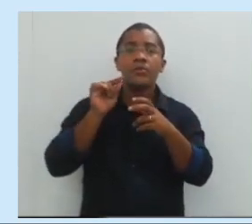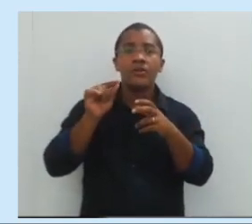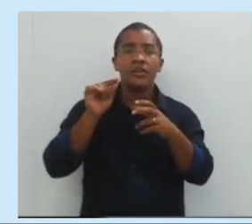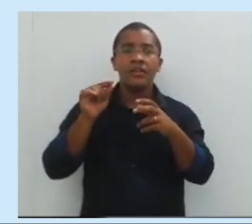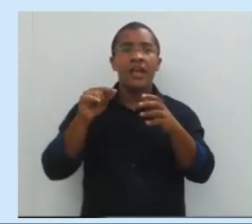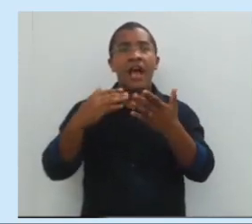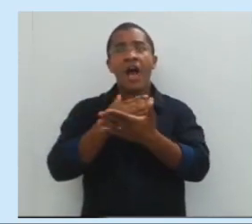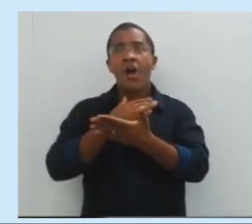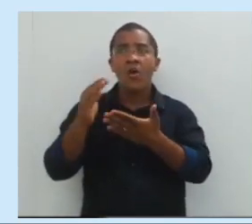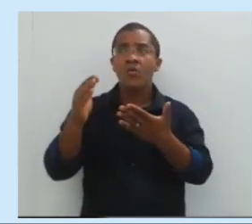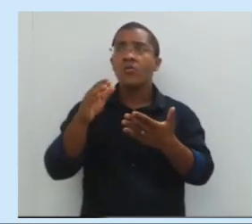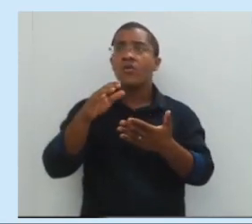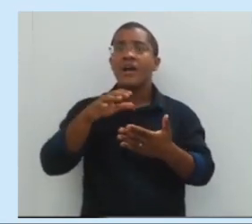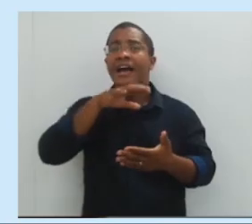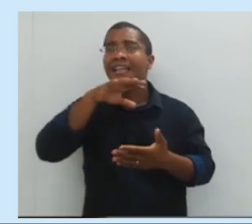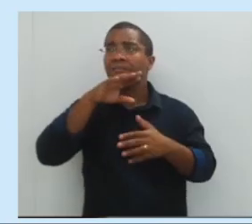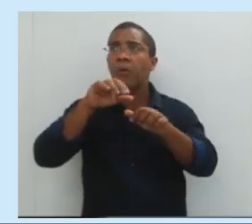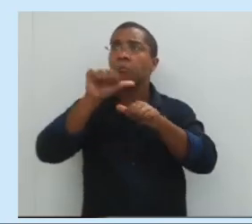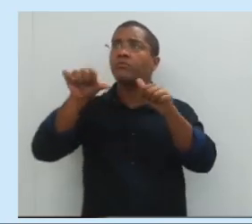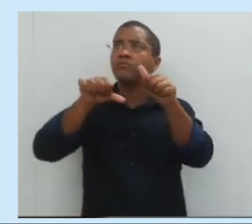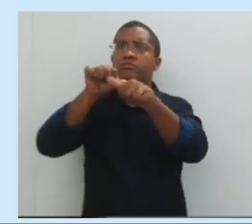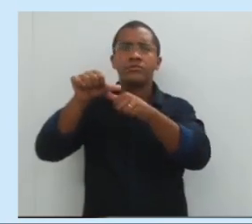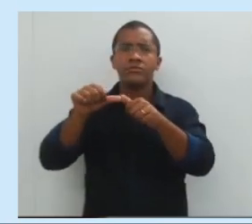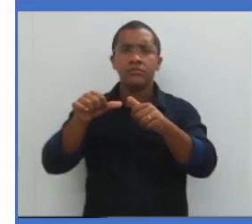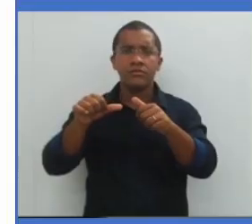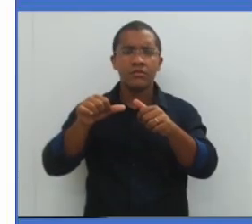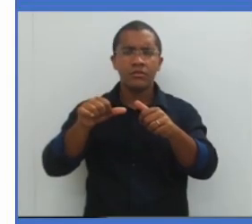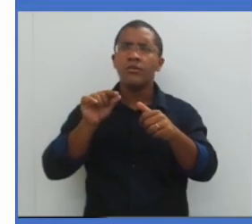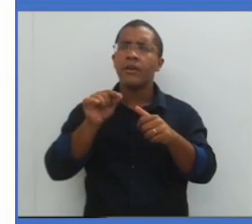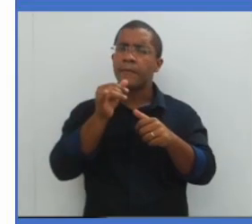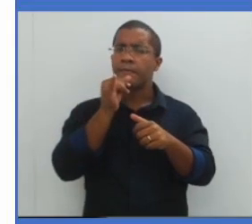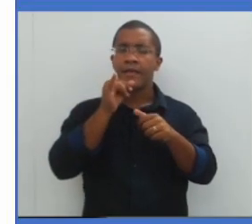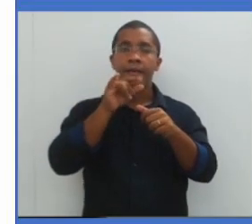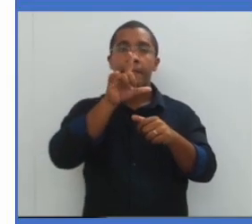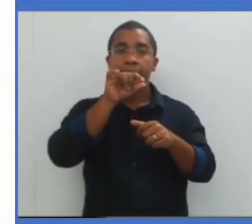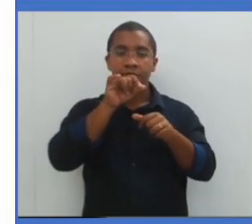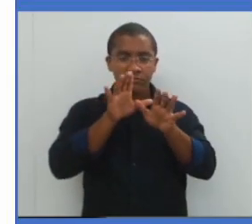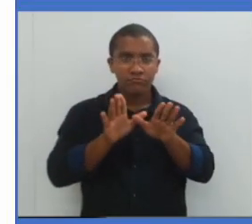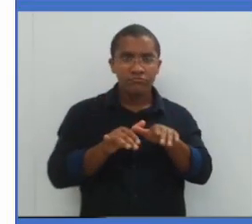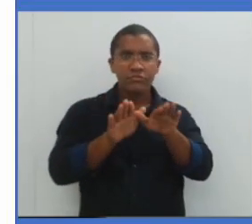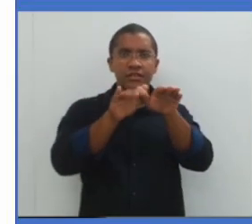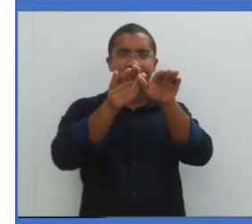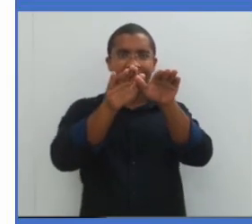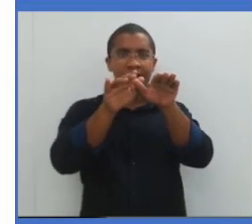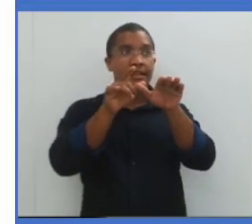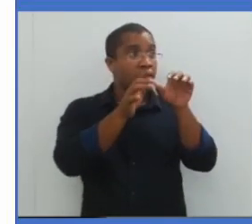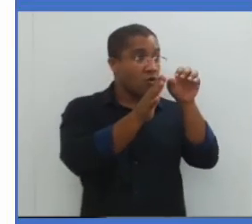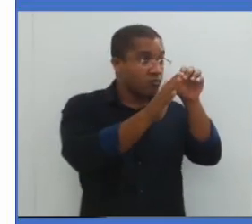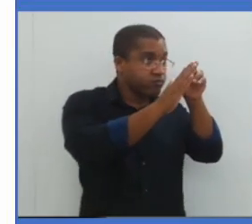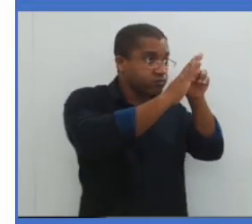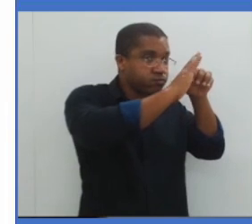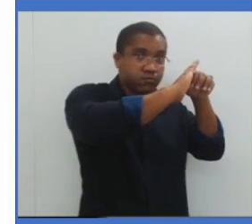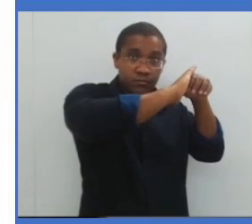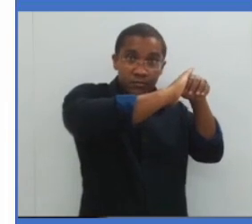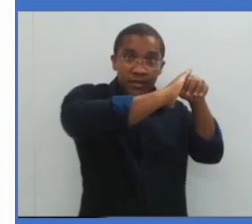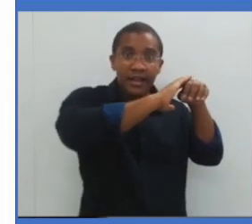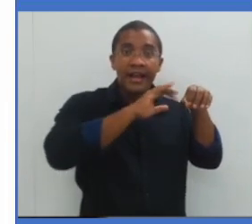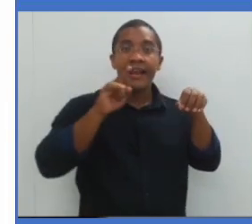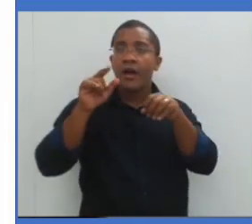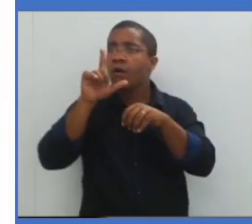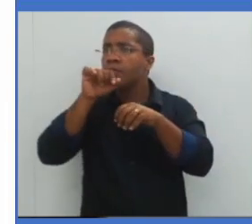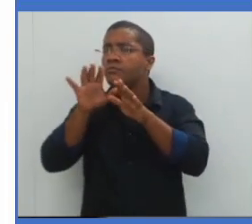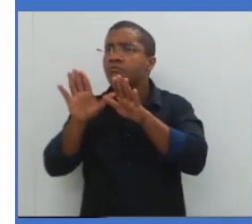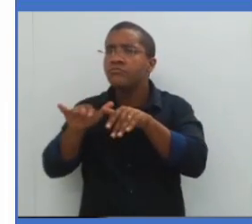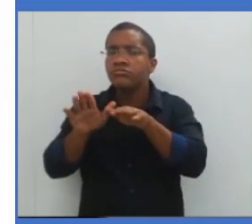atividades em alguns animais. Por exemplo, as aves. As aves, durante as eclipses, vejam a